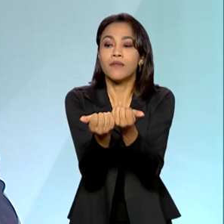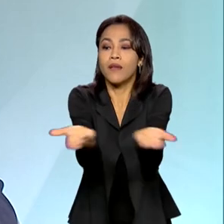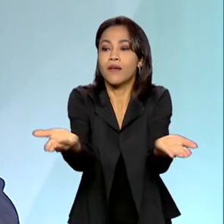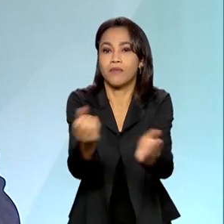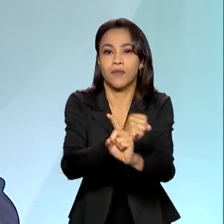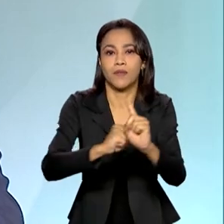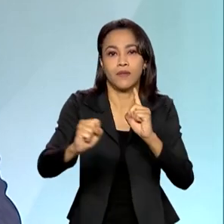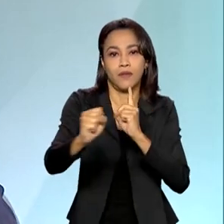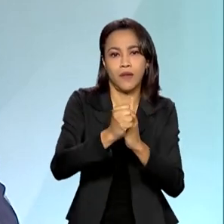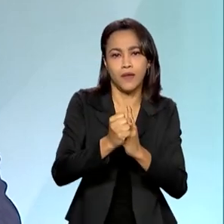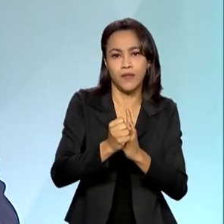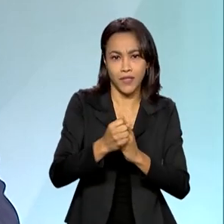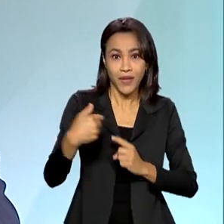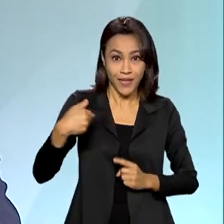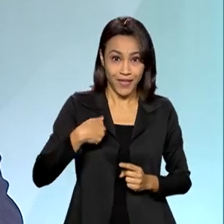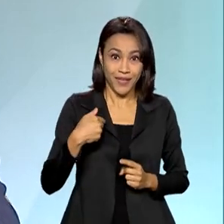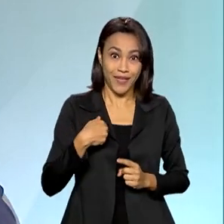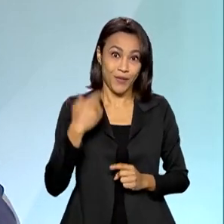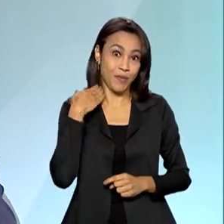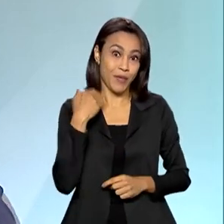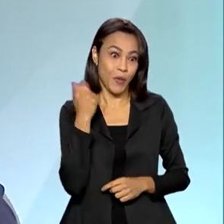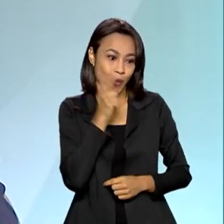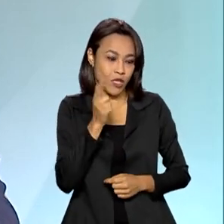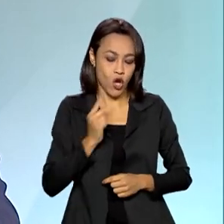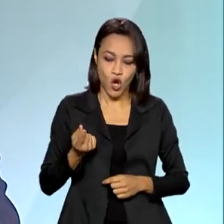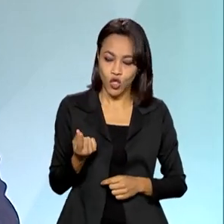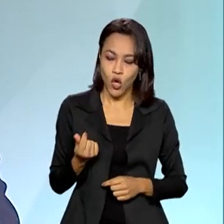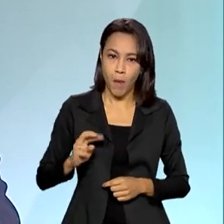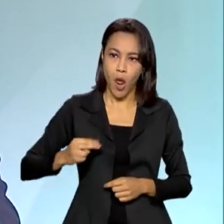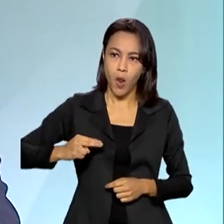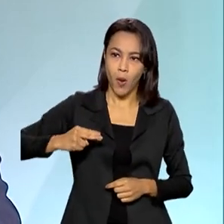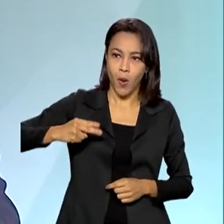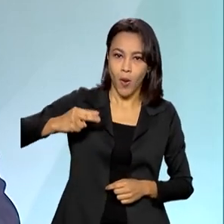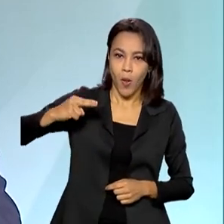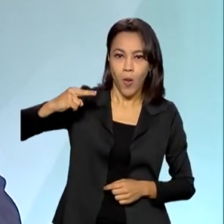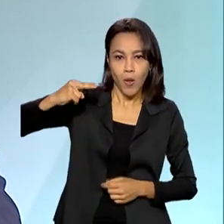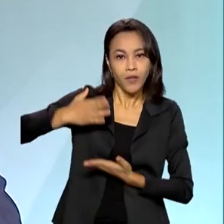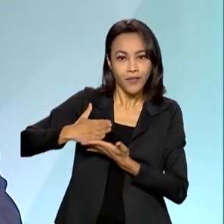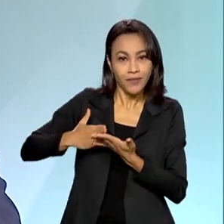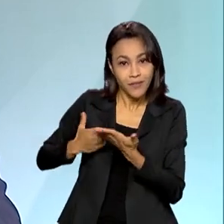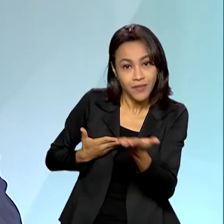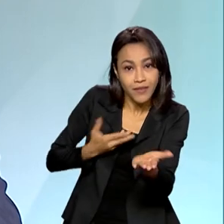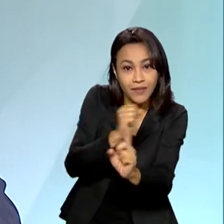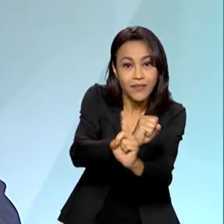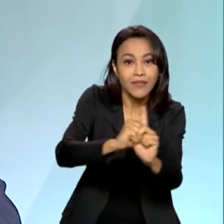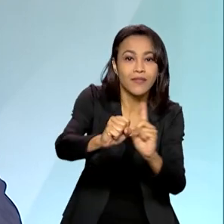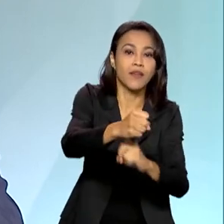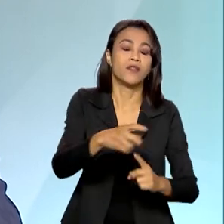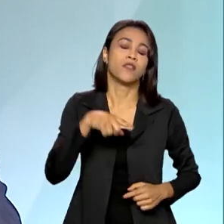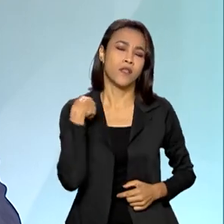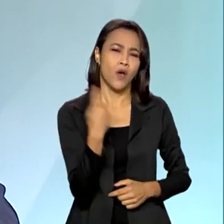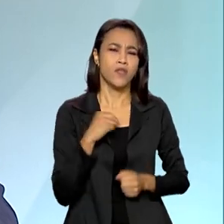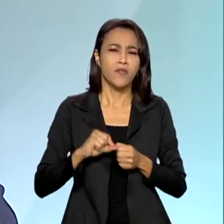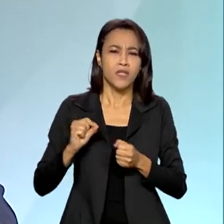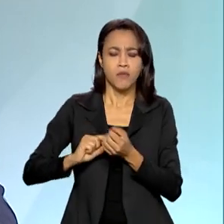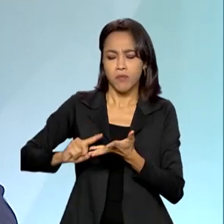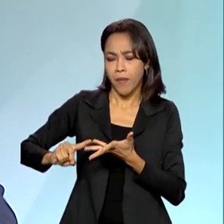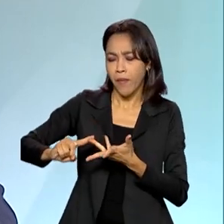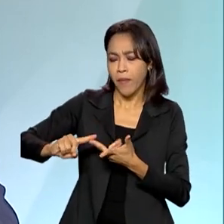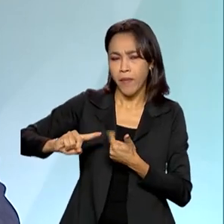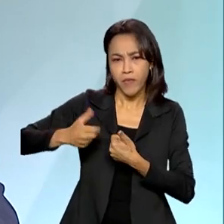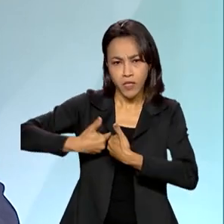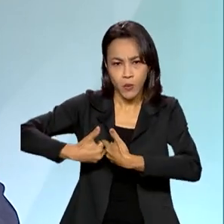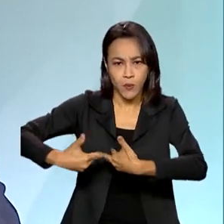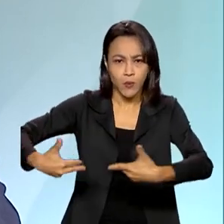que ele acaba angariando em relação aos seus lucros. nós fizemos uma série de iniciativas, o foco do Banco do